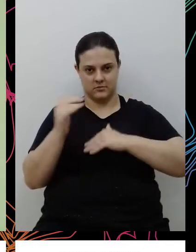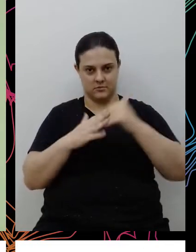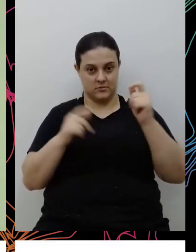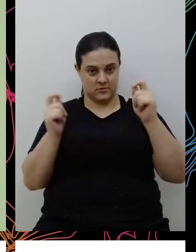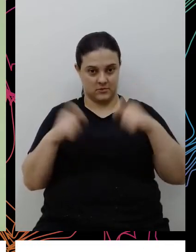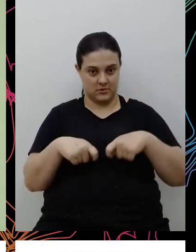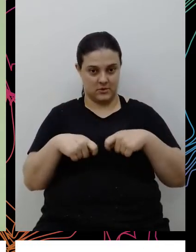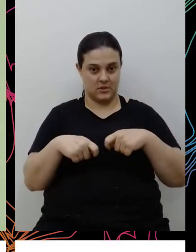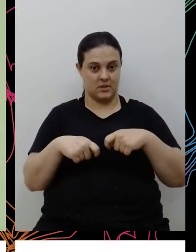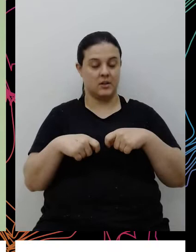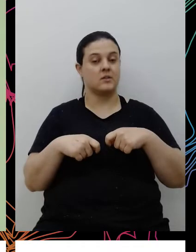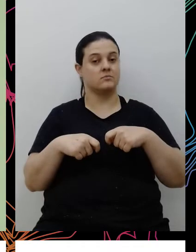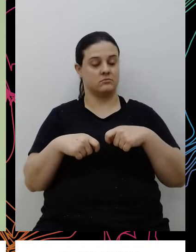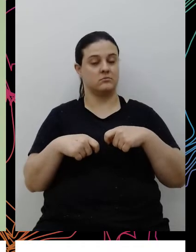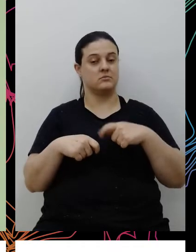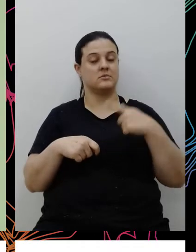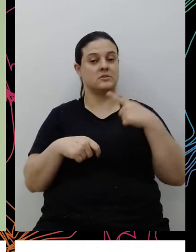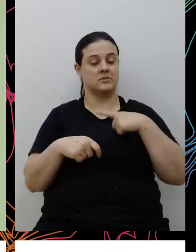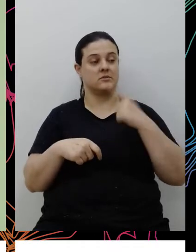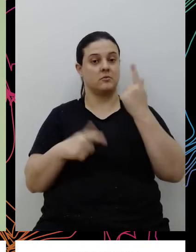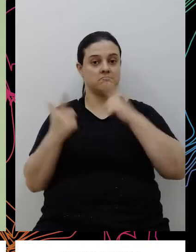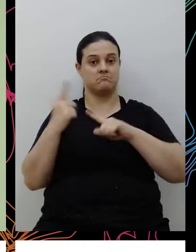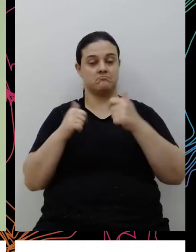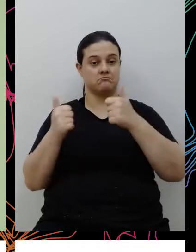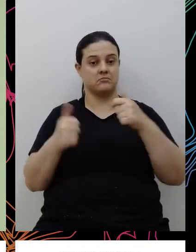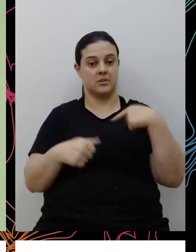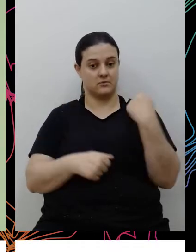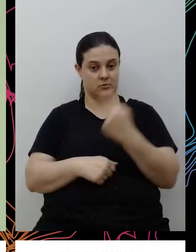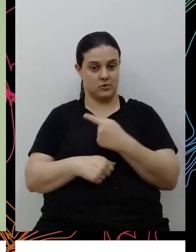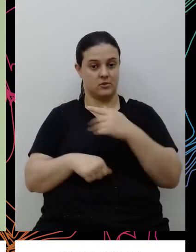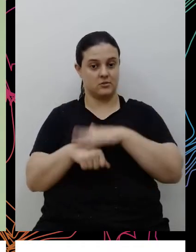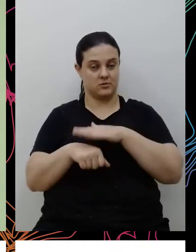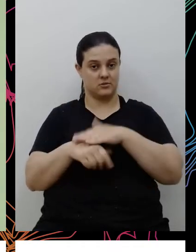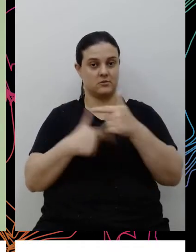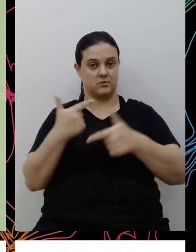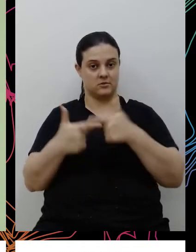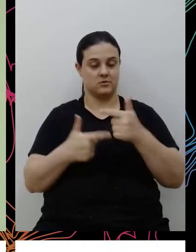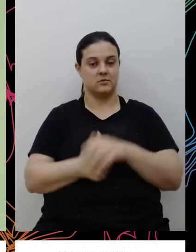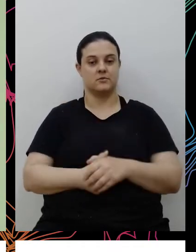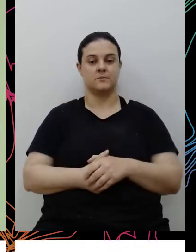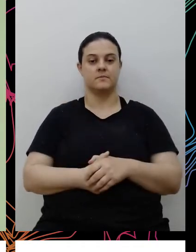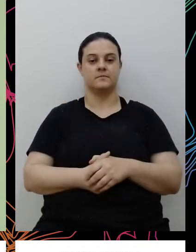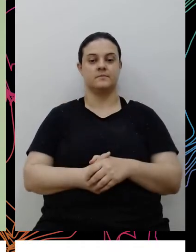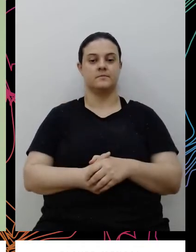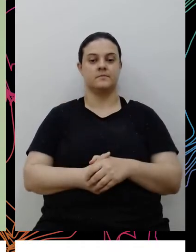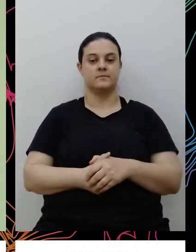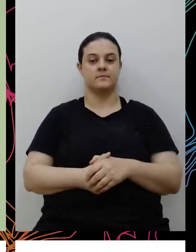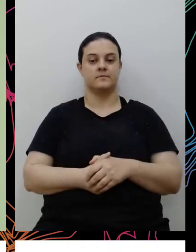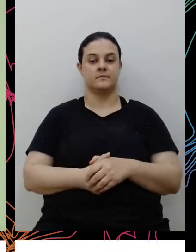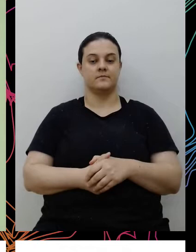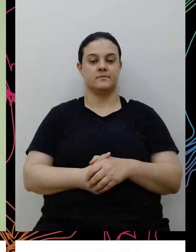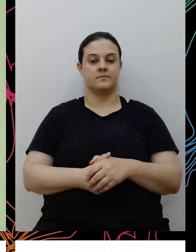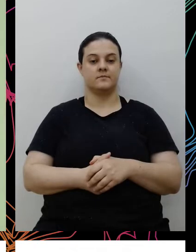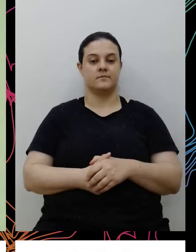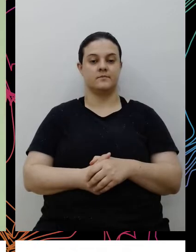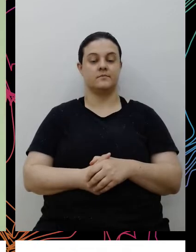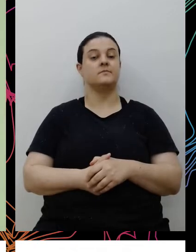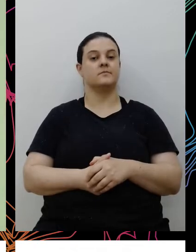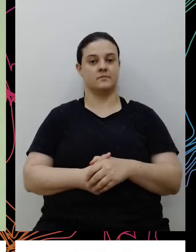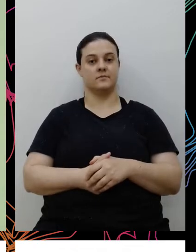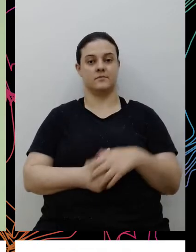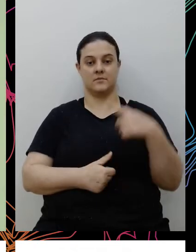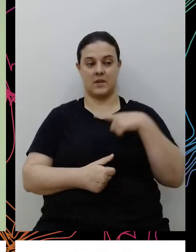e assim, são práticas que estão funcionando para o nosso modelo de negócio também, né, Marina. Então, a gente tem o primeiro